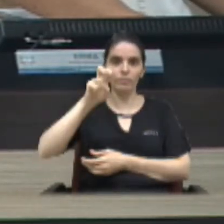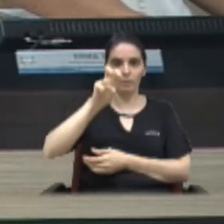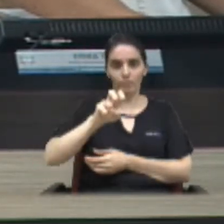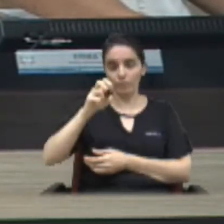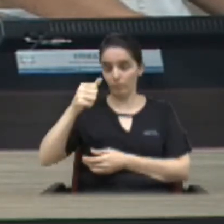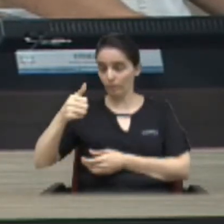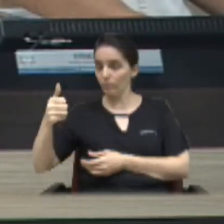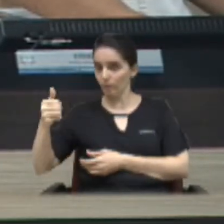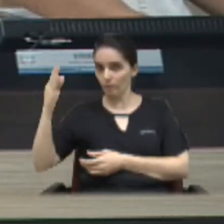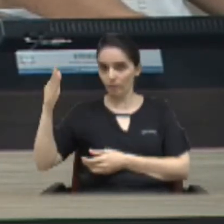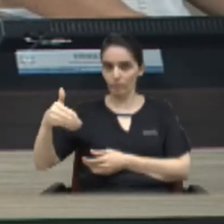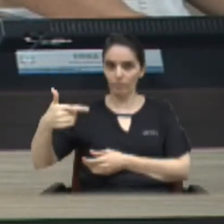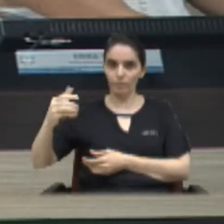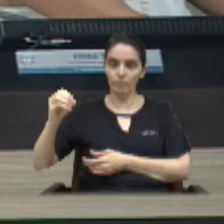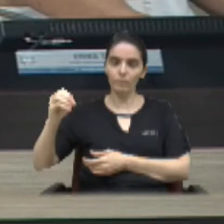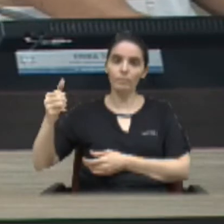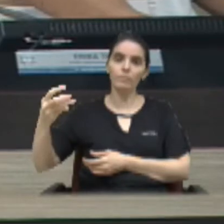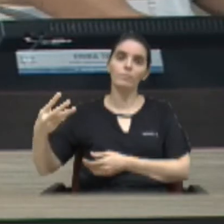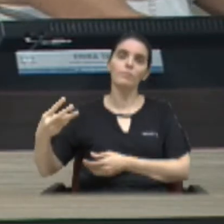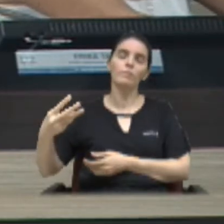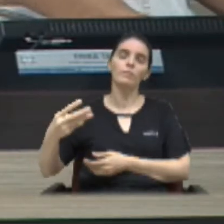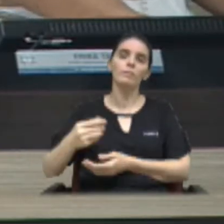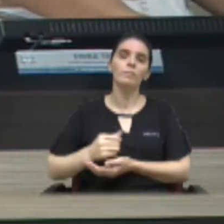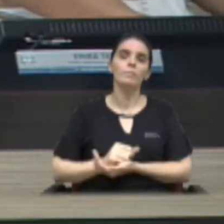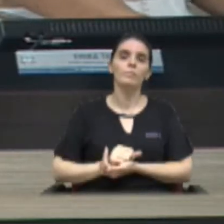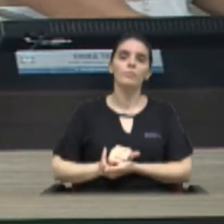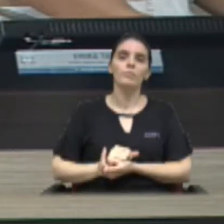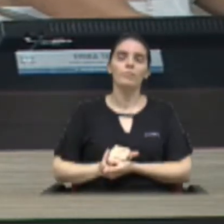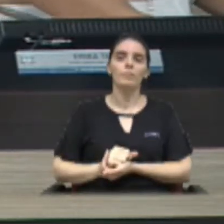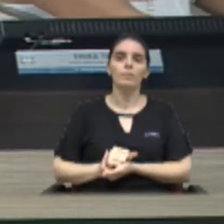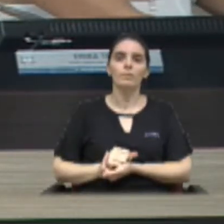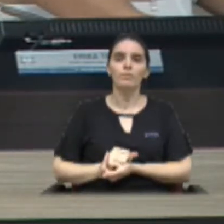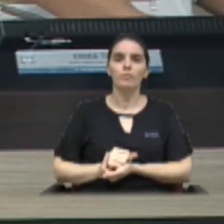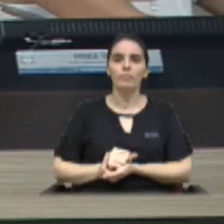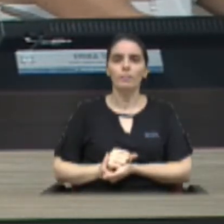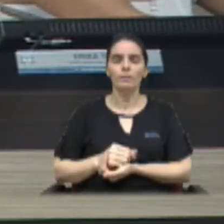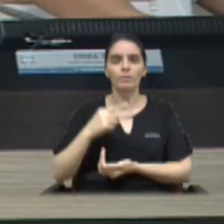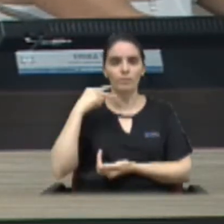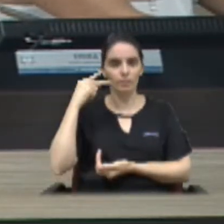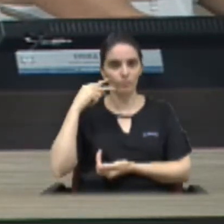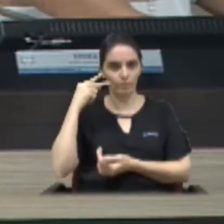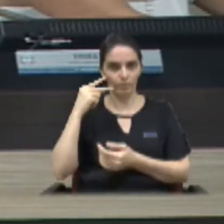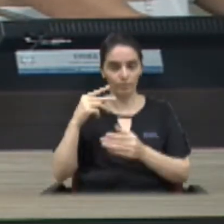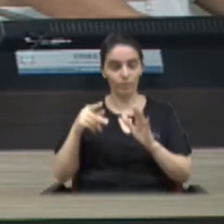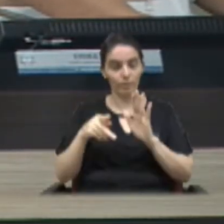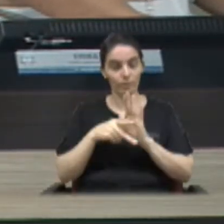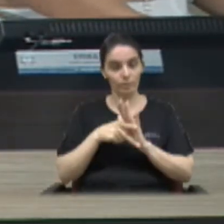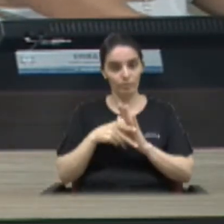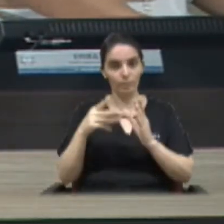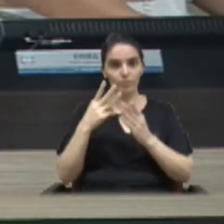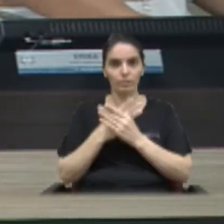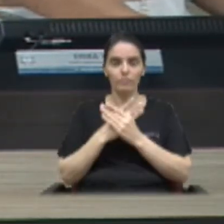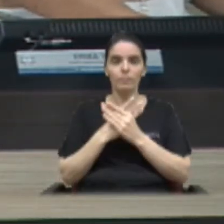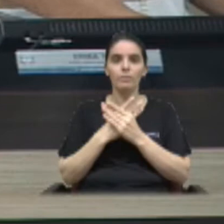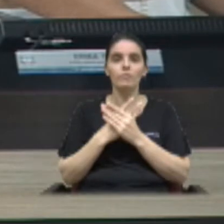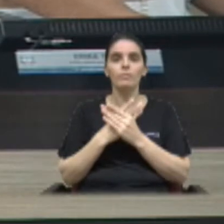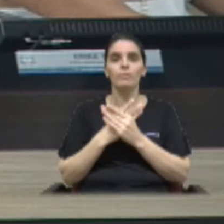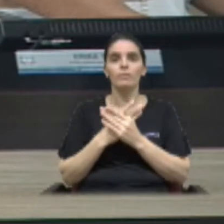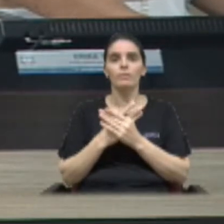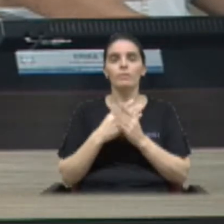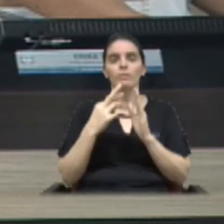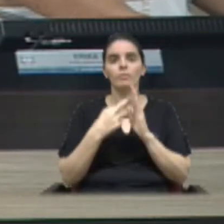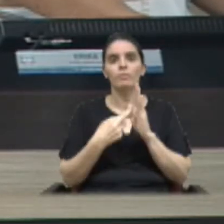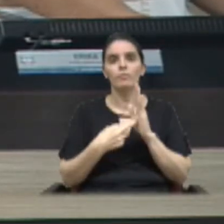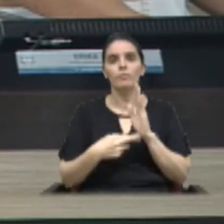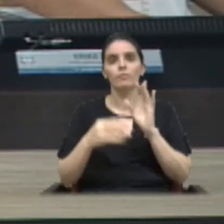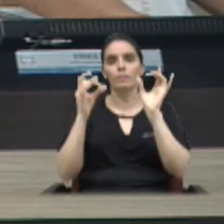-2013 e da outras providências excelentíssimos senhores vereadores da Câmara Municipal de Limeira relatório